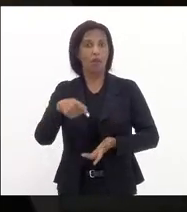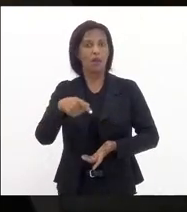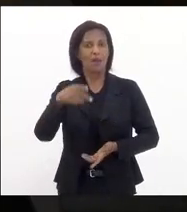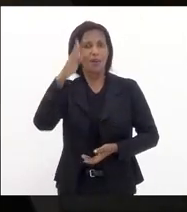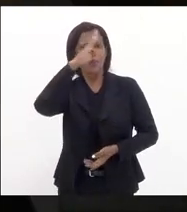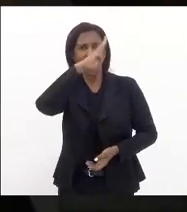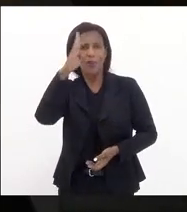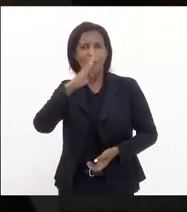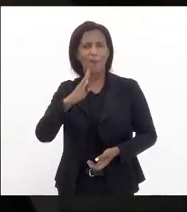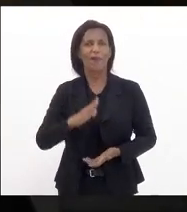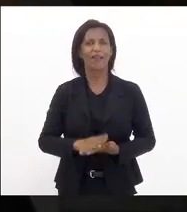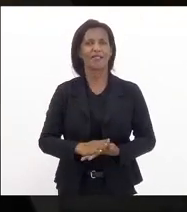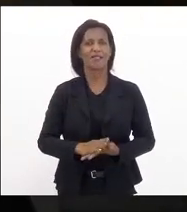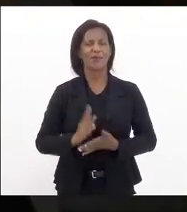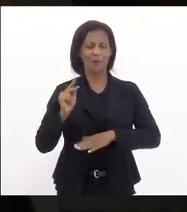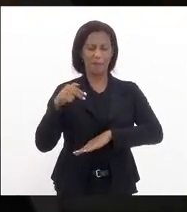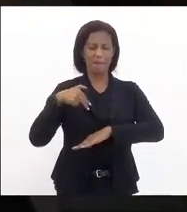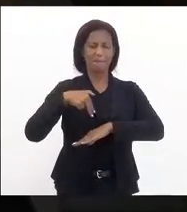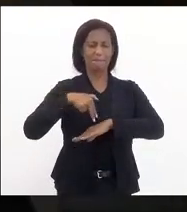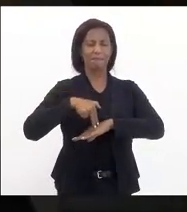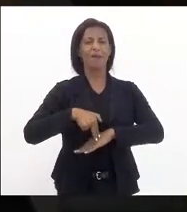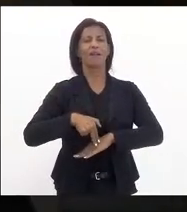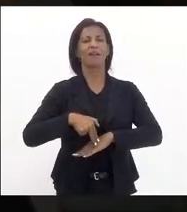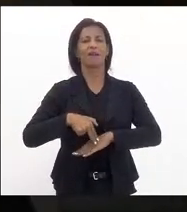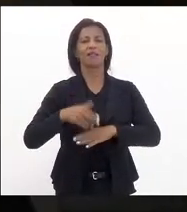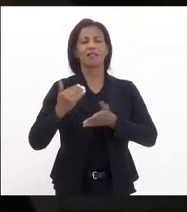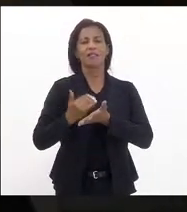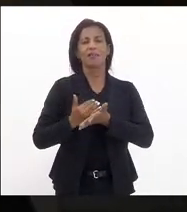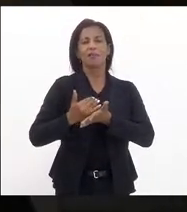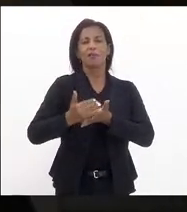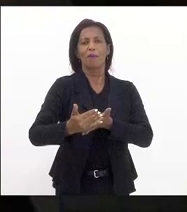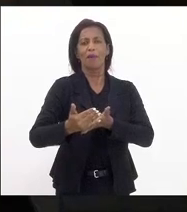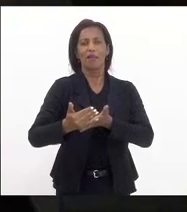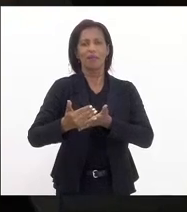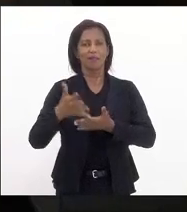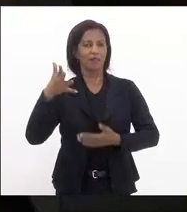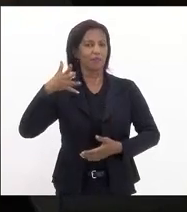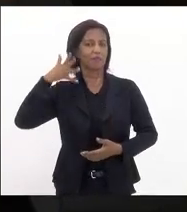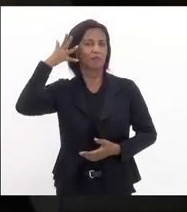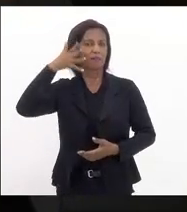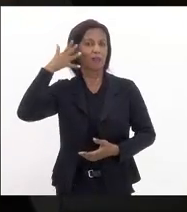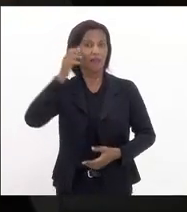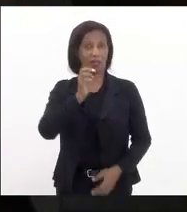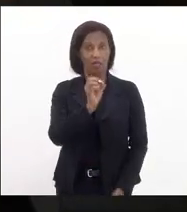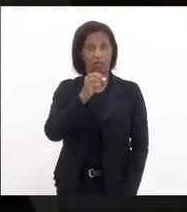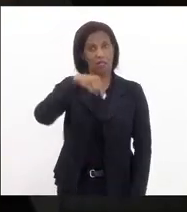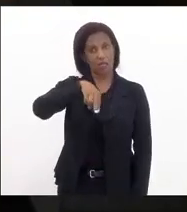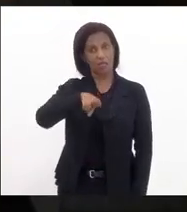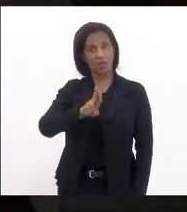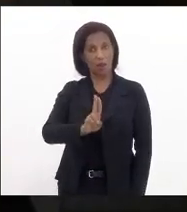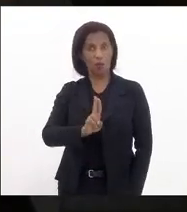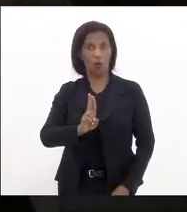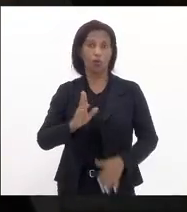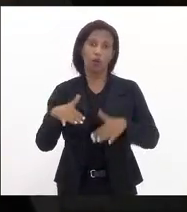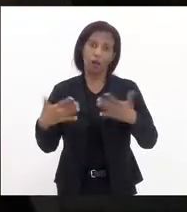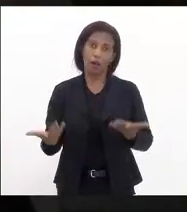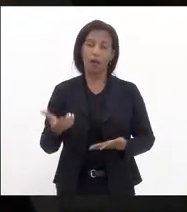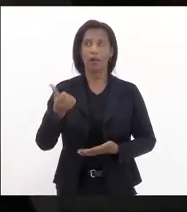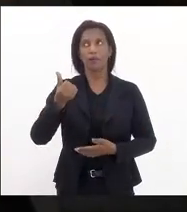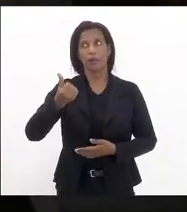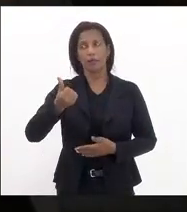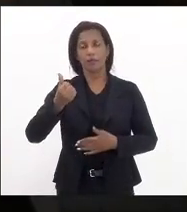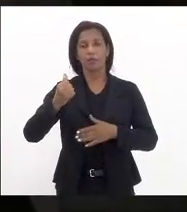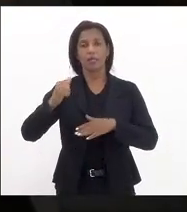manifestação pronunciamento de abertura da Assembleia Geral da ONU naturalmente que além desses seis órgãos principais tem